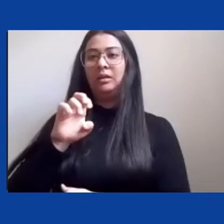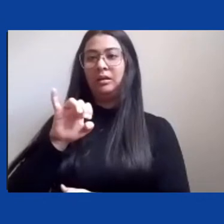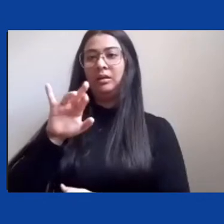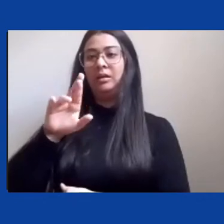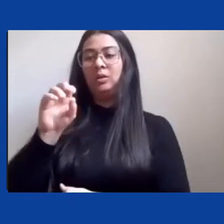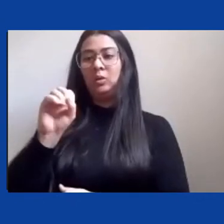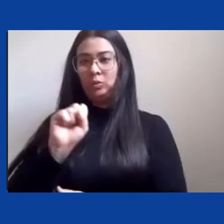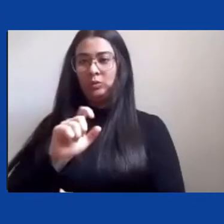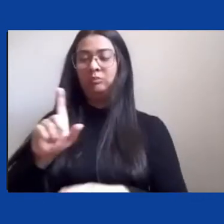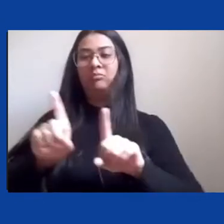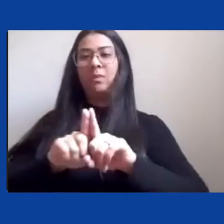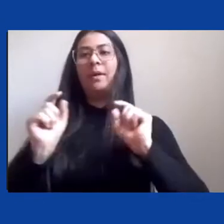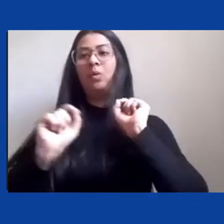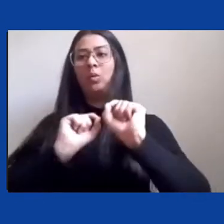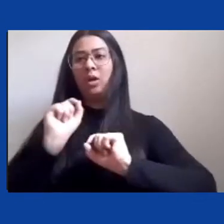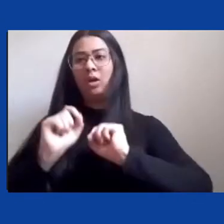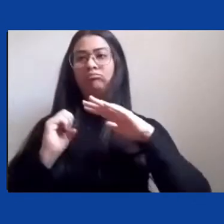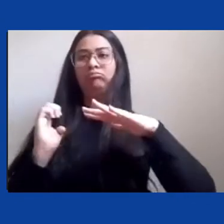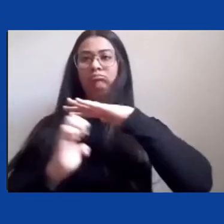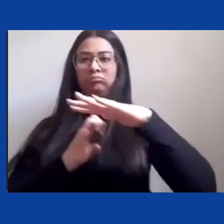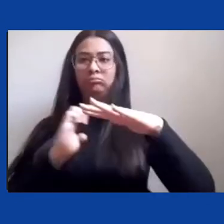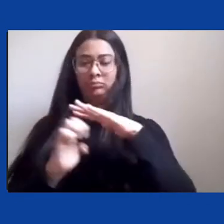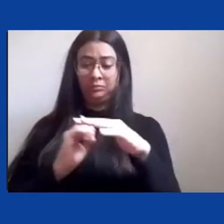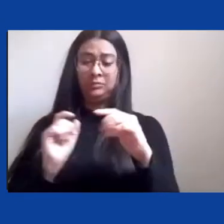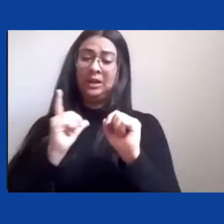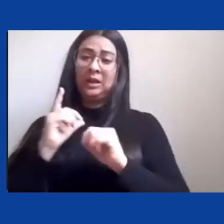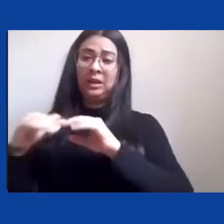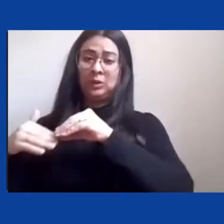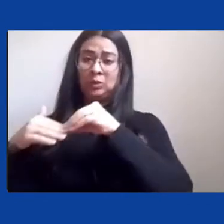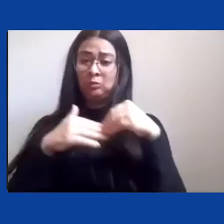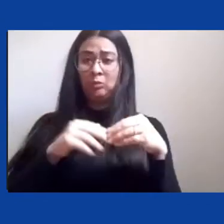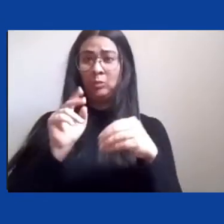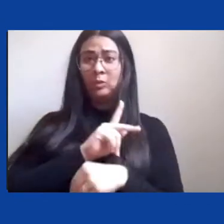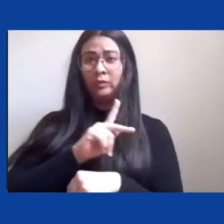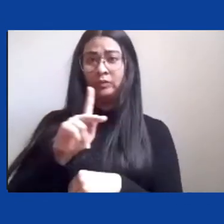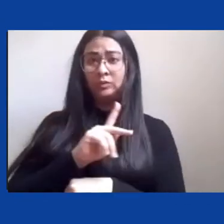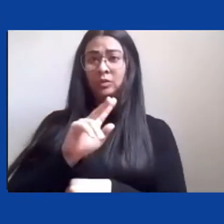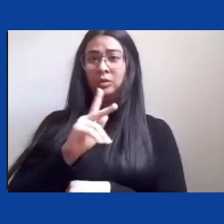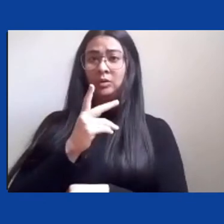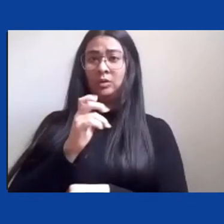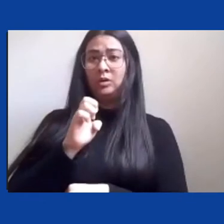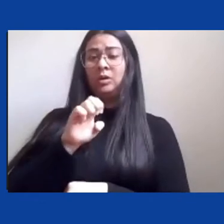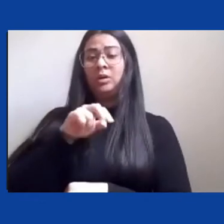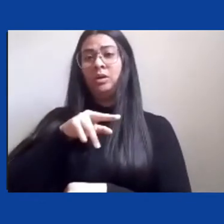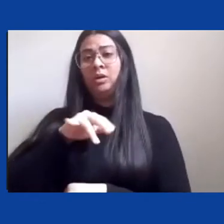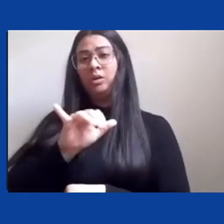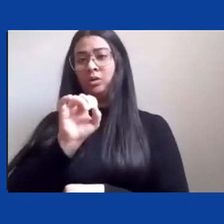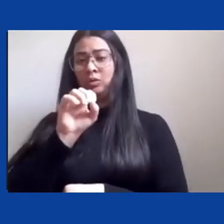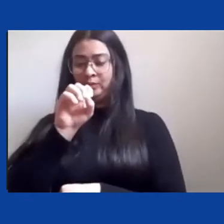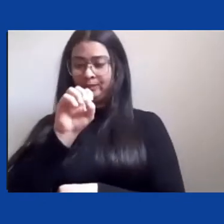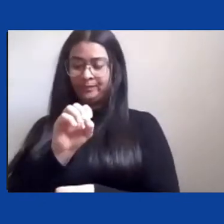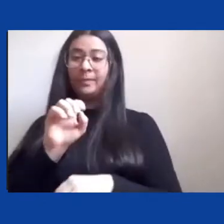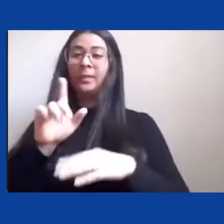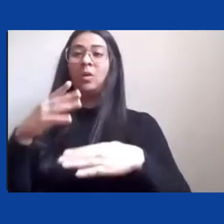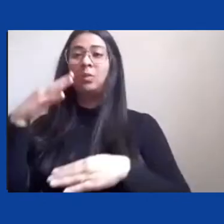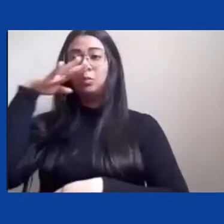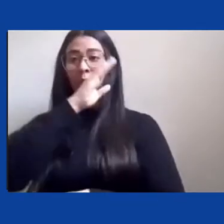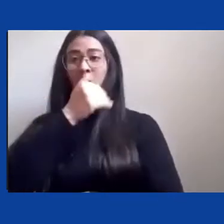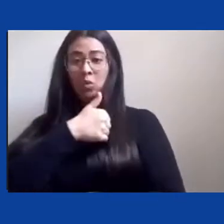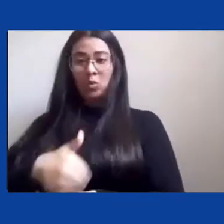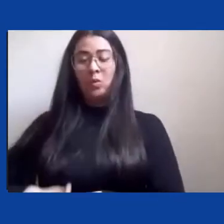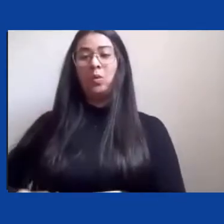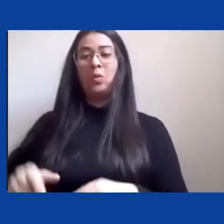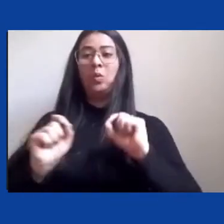muito bem trouxe o professor Enio e o governo Bolsonaro reforçou diante do seu discurso várias vezes